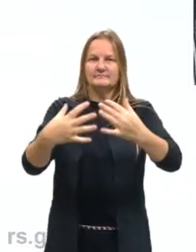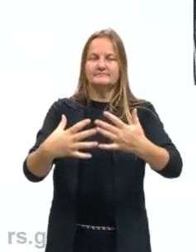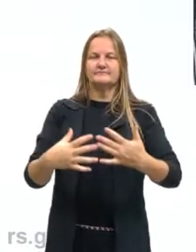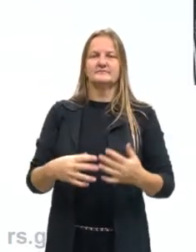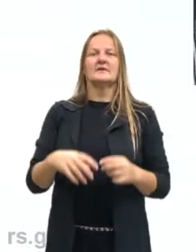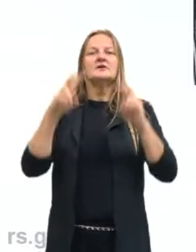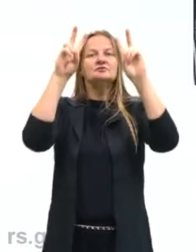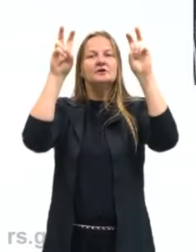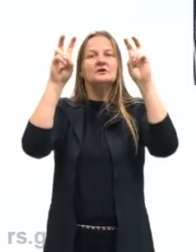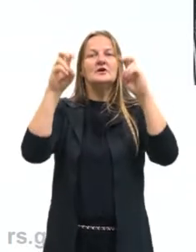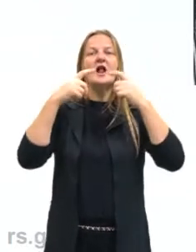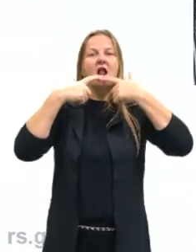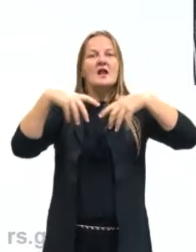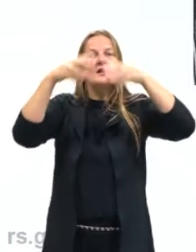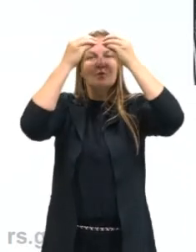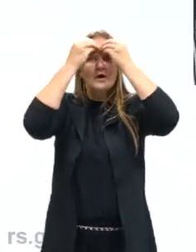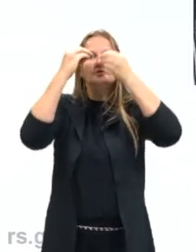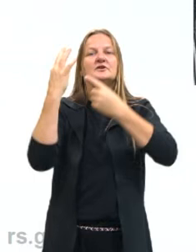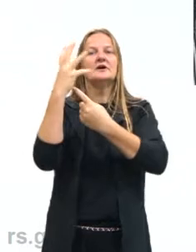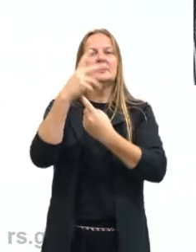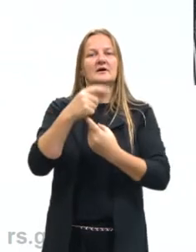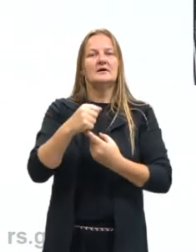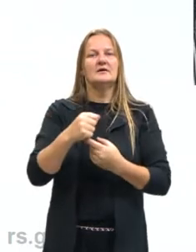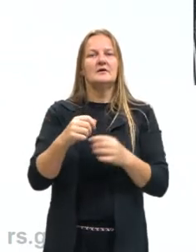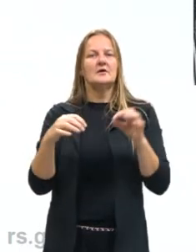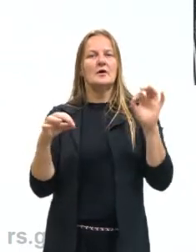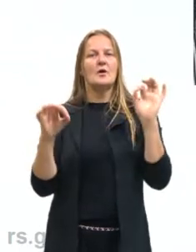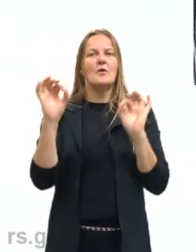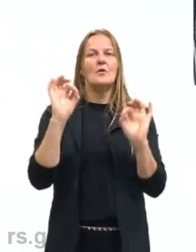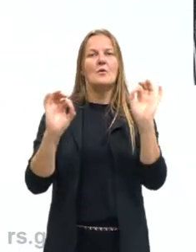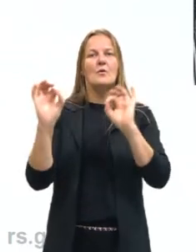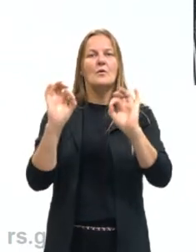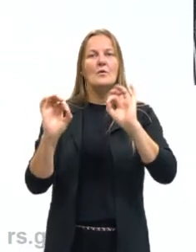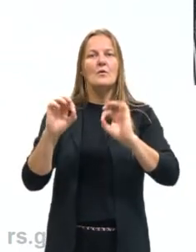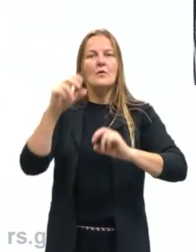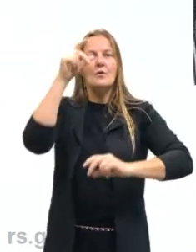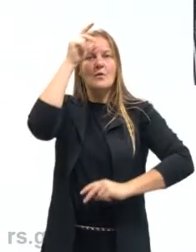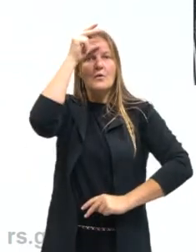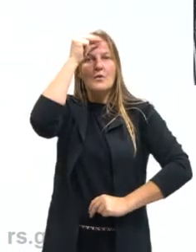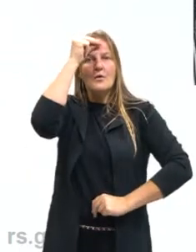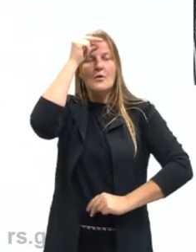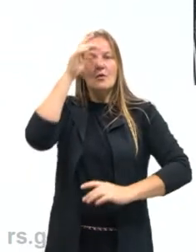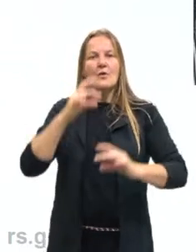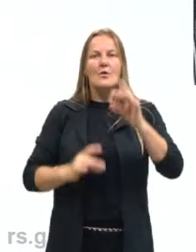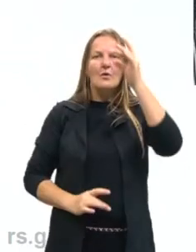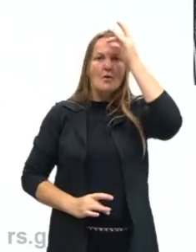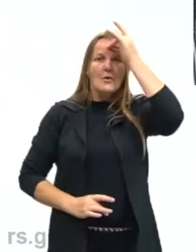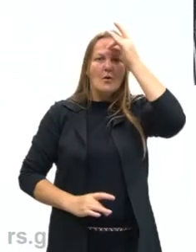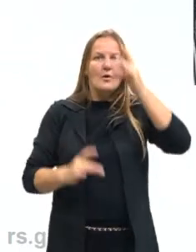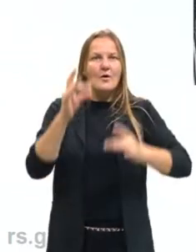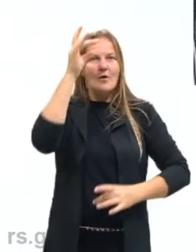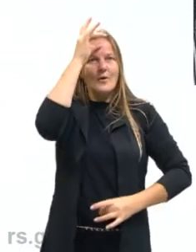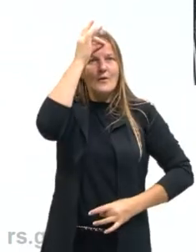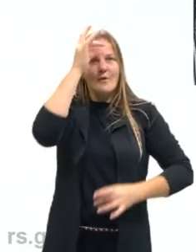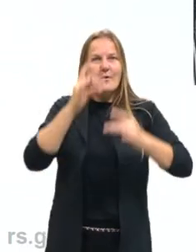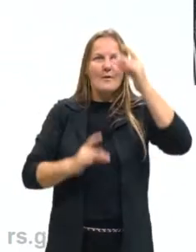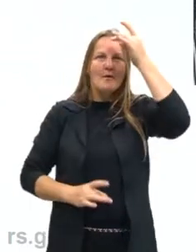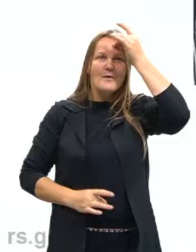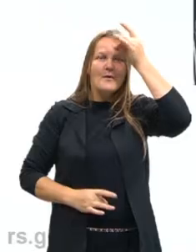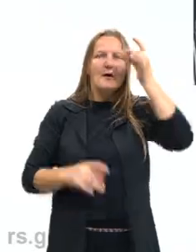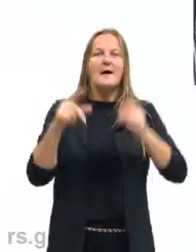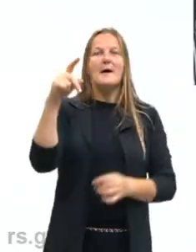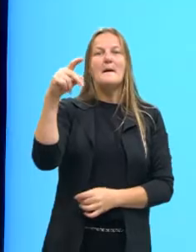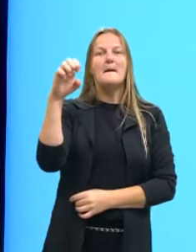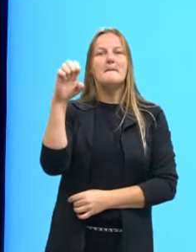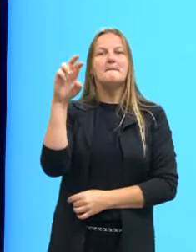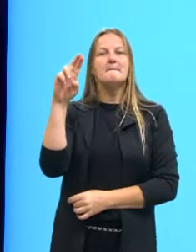abordando uma linguagem das artes, que é a performance. Lembra que eu falei? Nós temos ali algumas linguagens como a pintura,